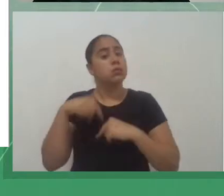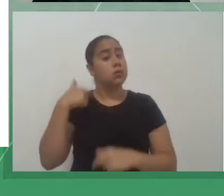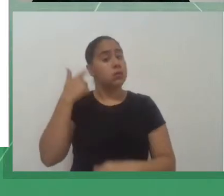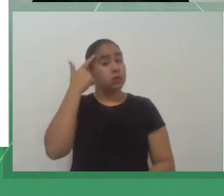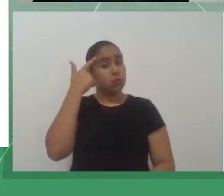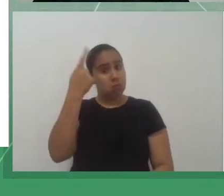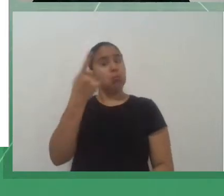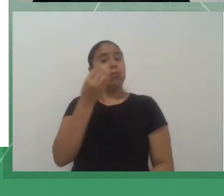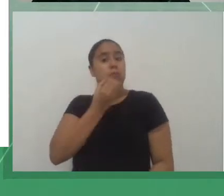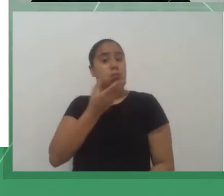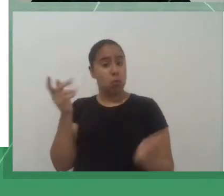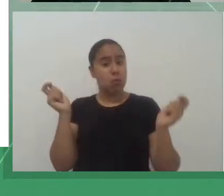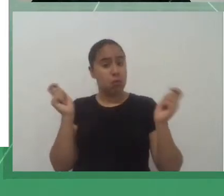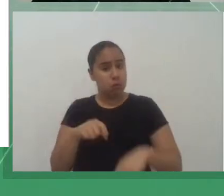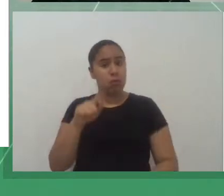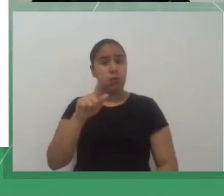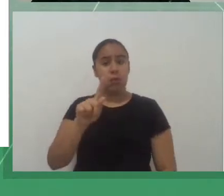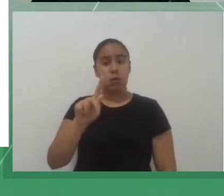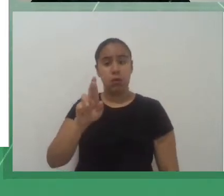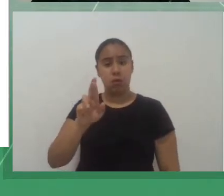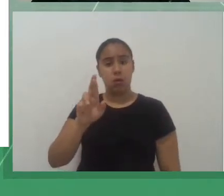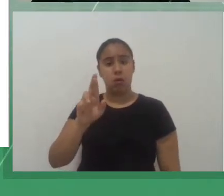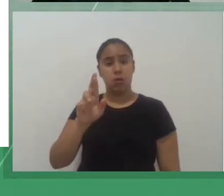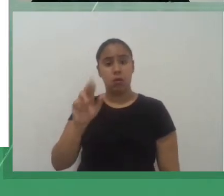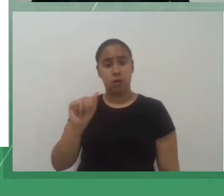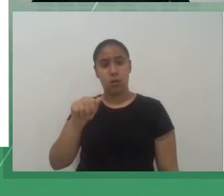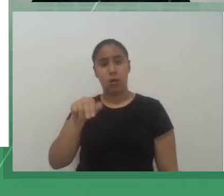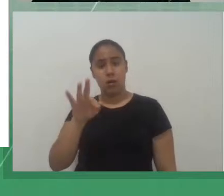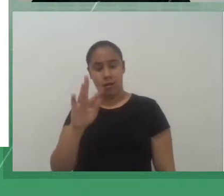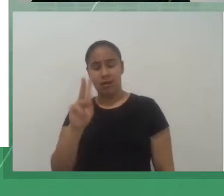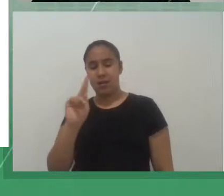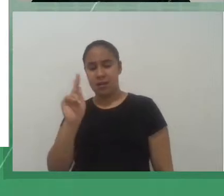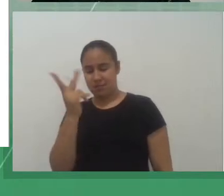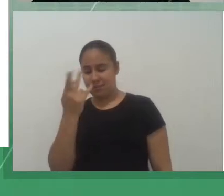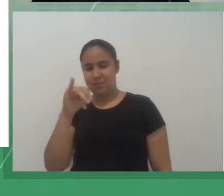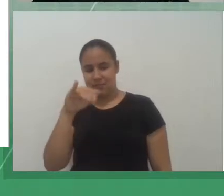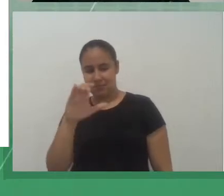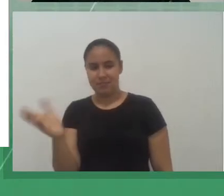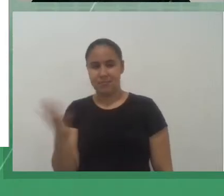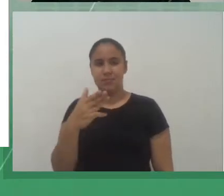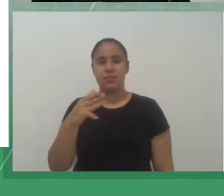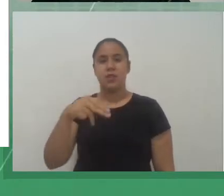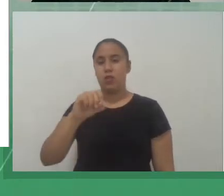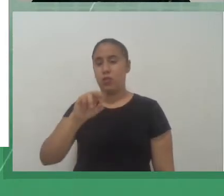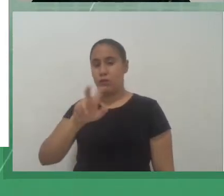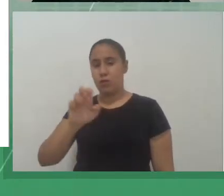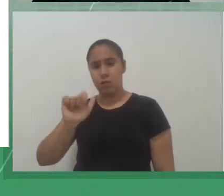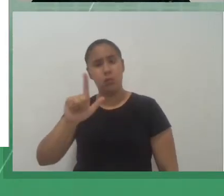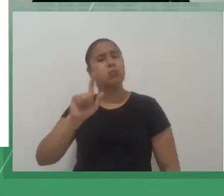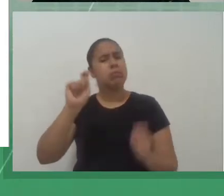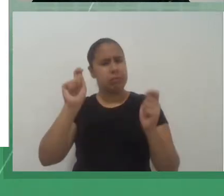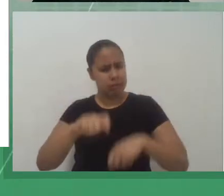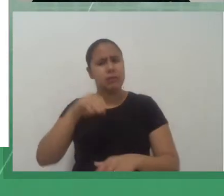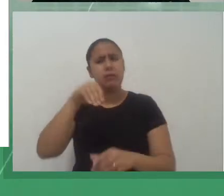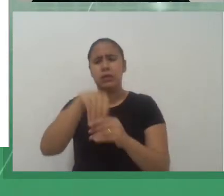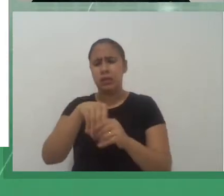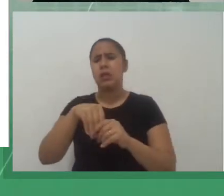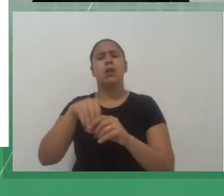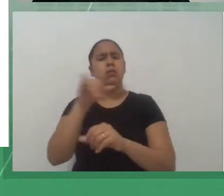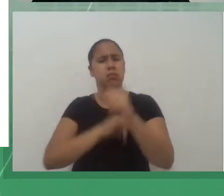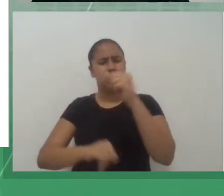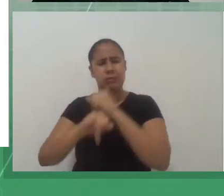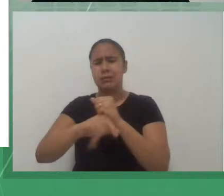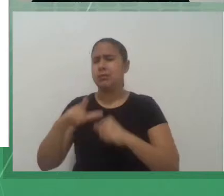temos inúmeras graphic novels disponíveis, disponíveis no mercado, né? Então, acho que seria uma ótima